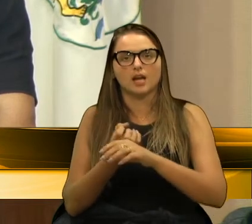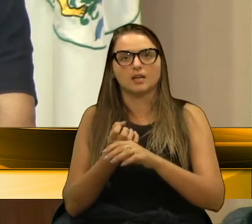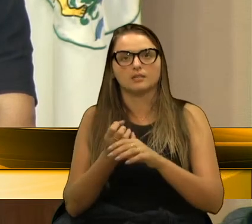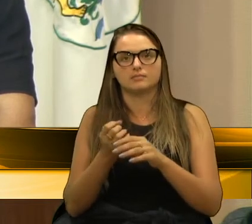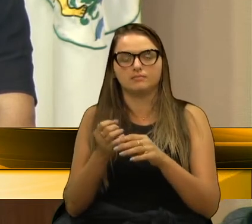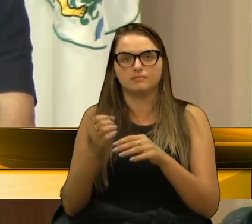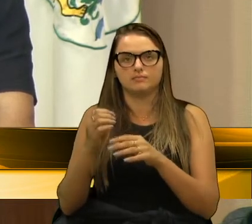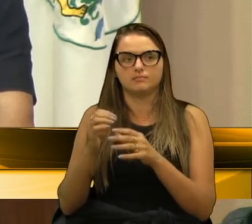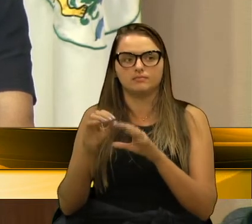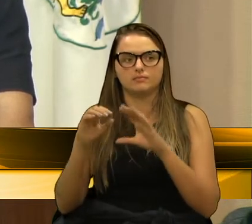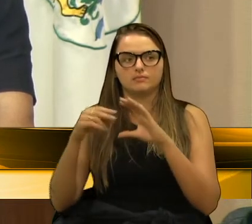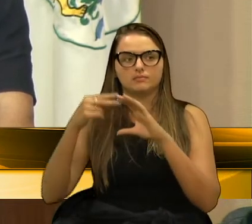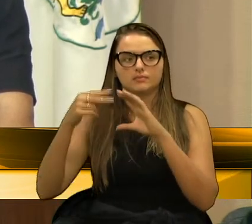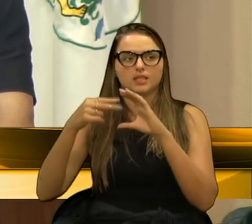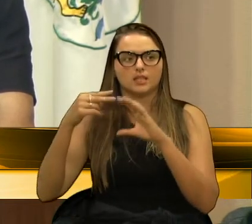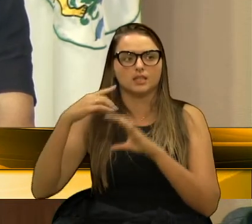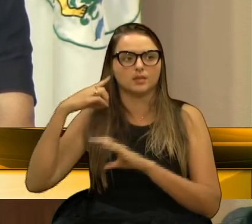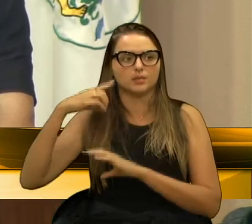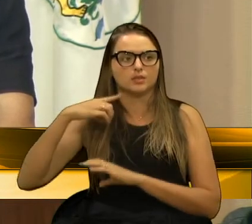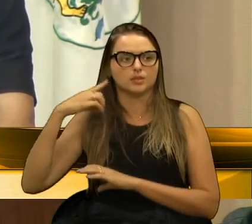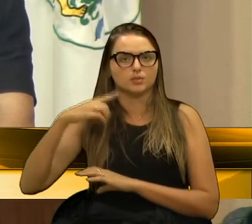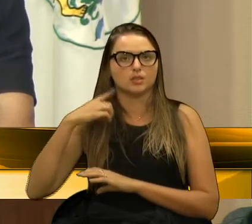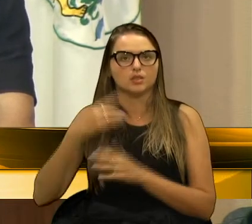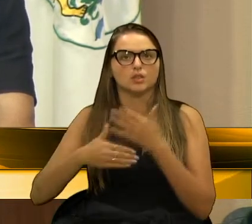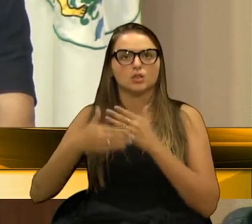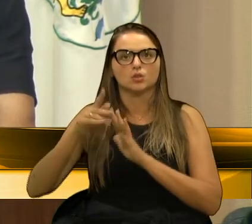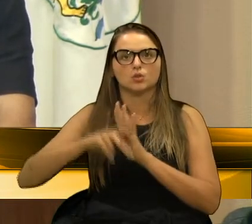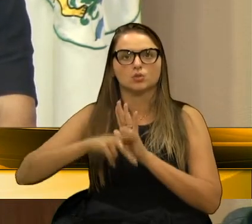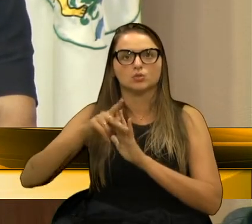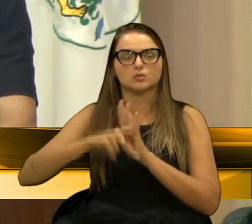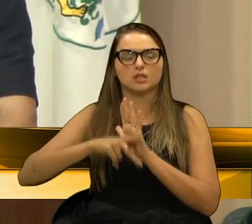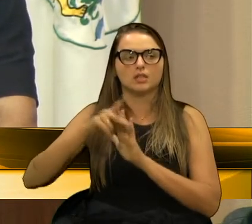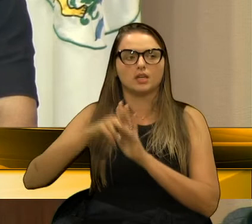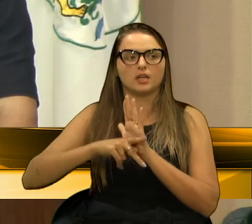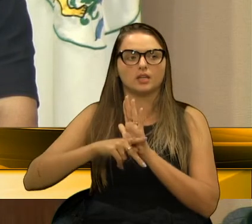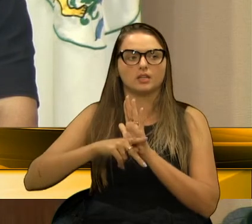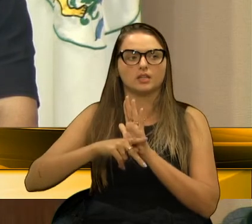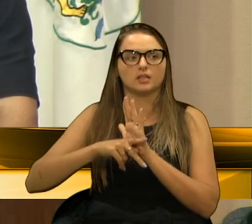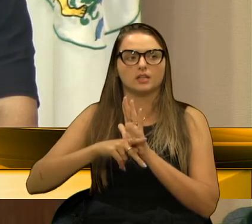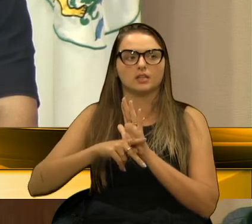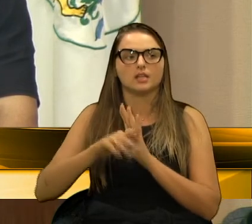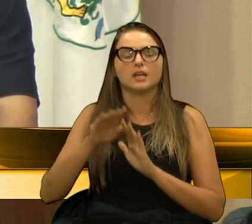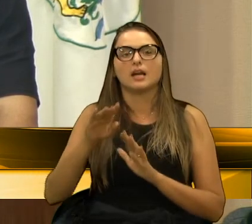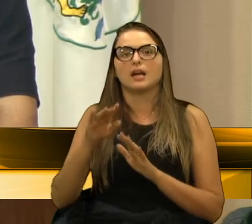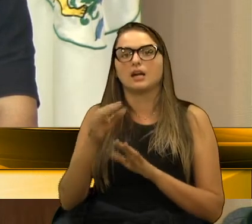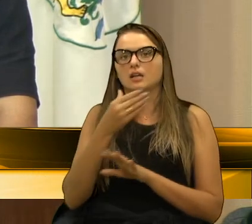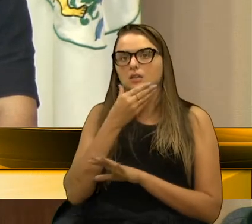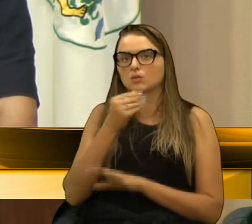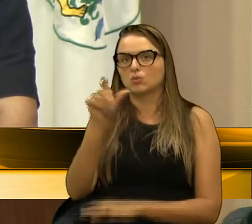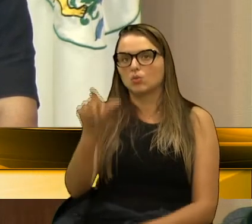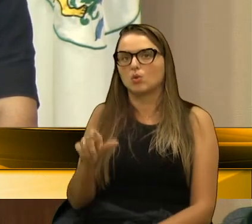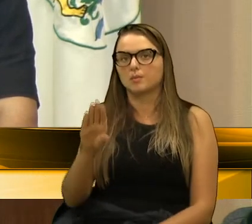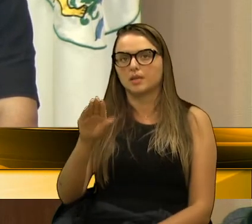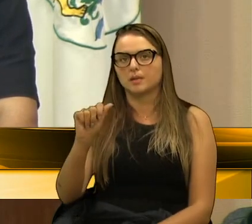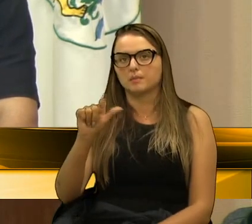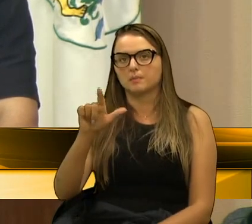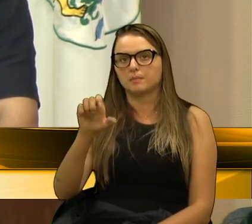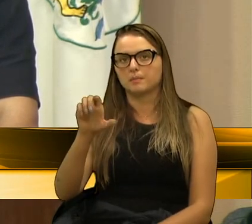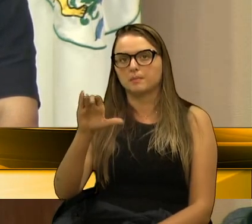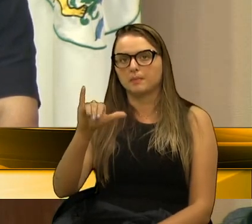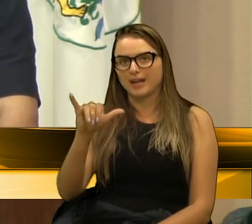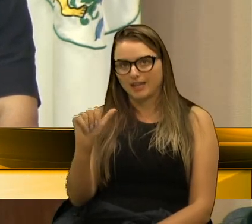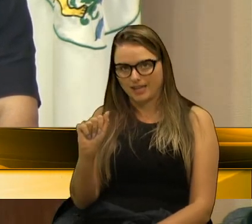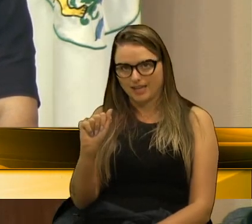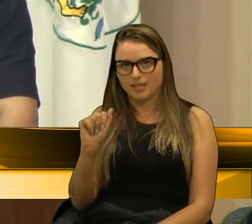Deputados, com certeza os projetos serão aprovados e o país vai voltar a andar. Isso eu tenho certeza absoluta.